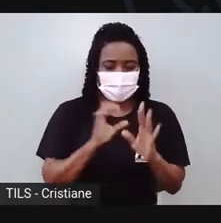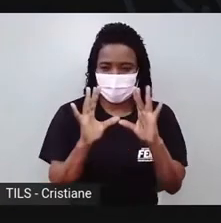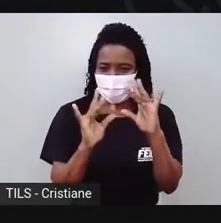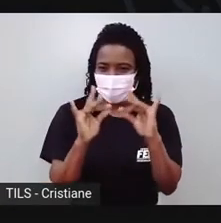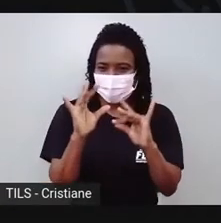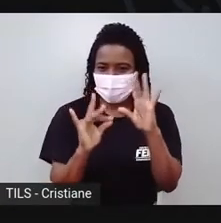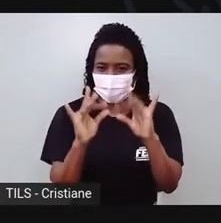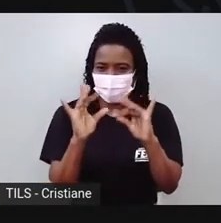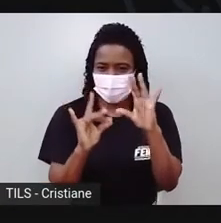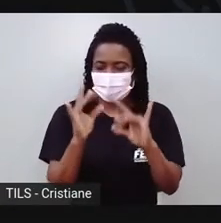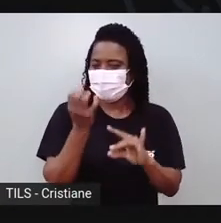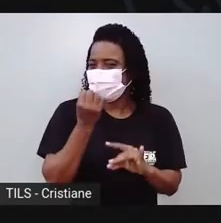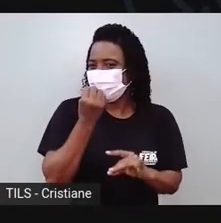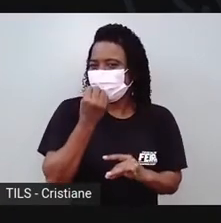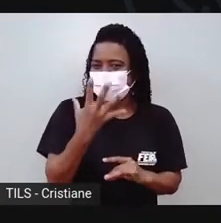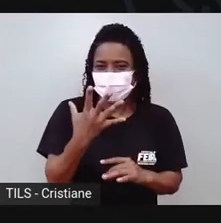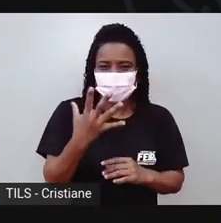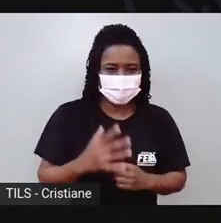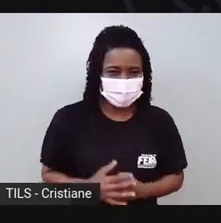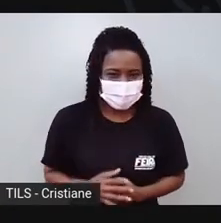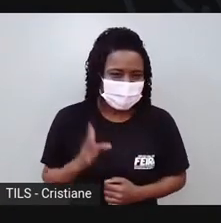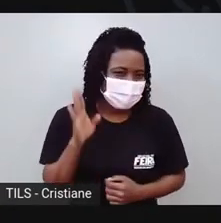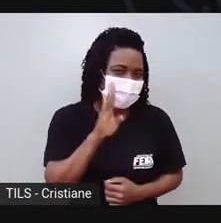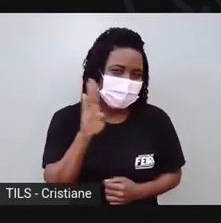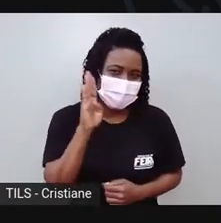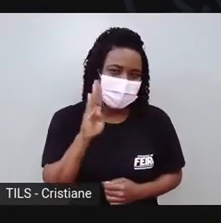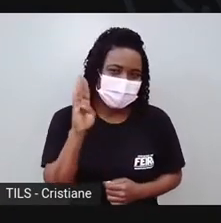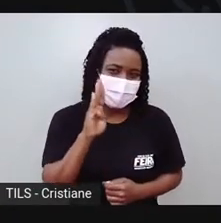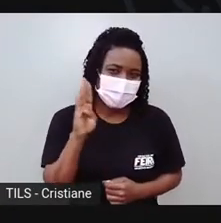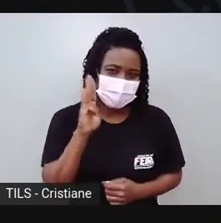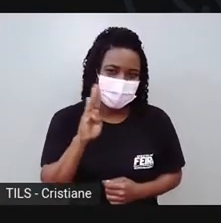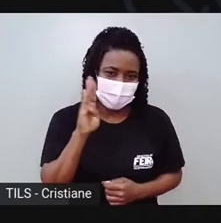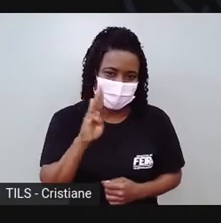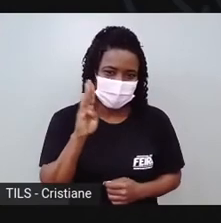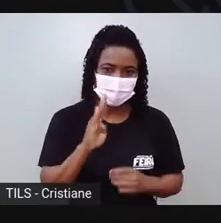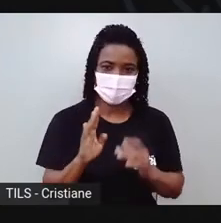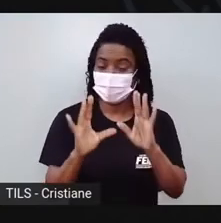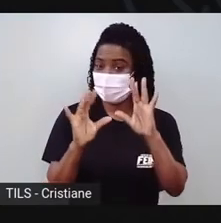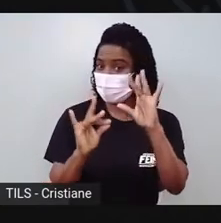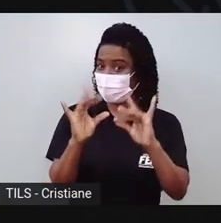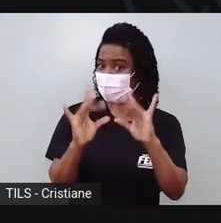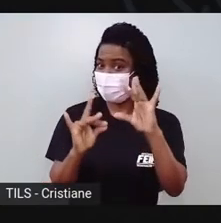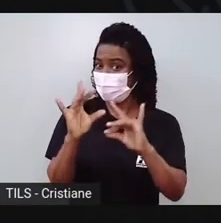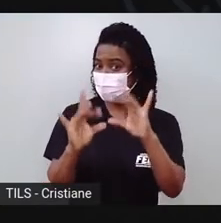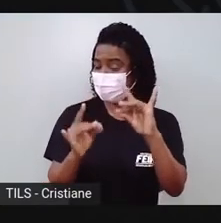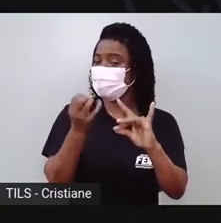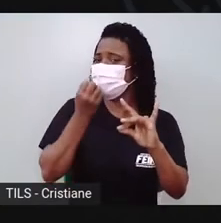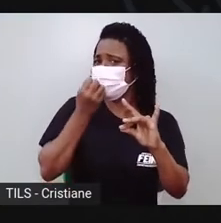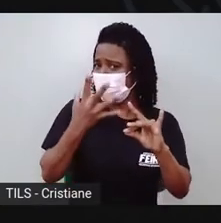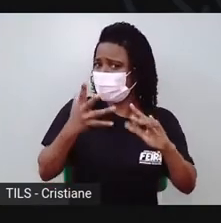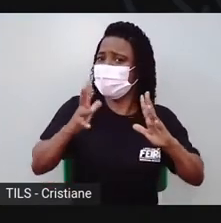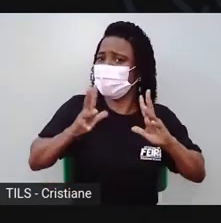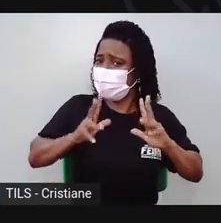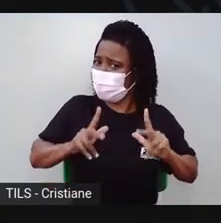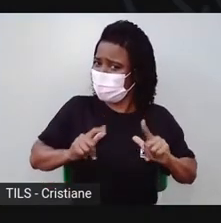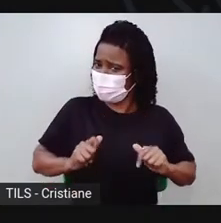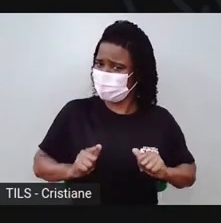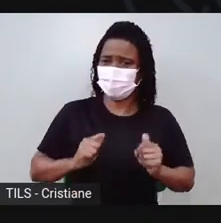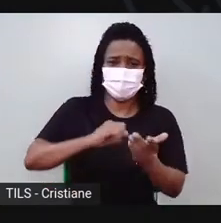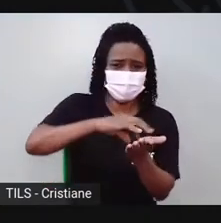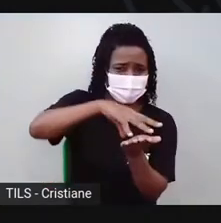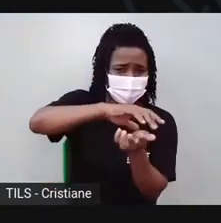Bom demais, né? E essa lama aqui não é qualquer lama, é uma lama boa. É lama que dá pra fazer arte.